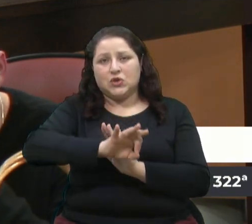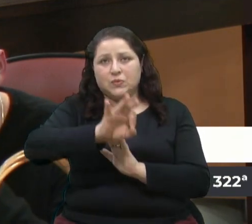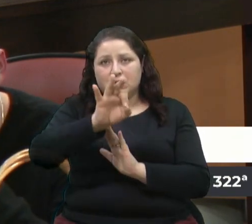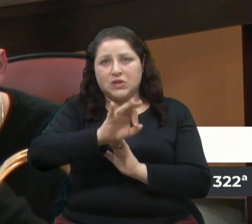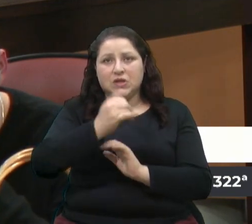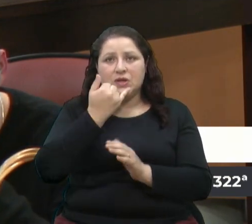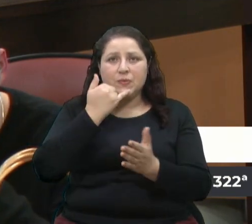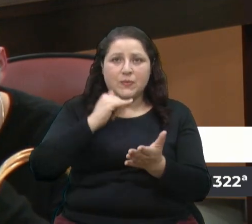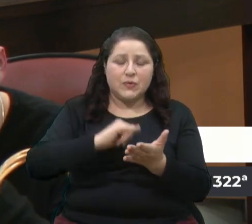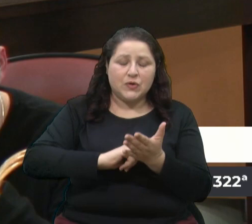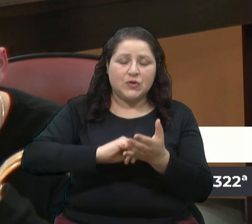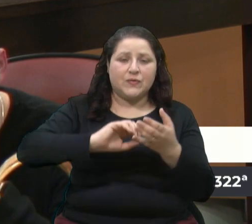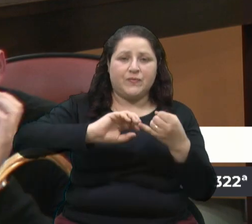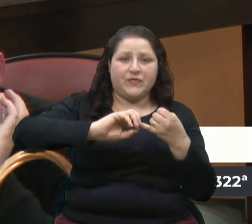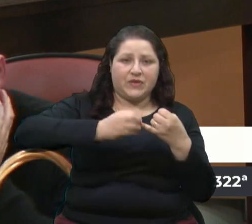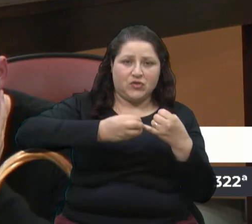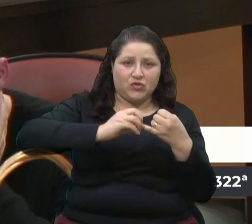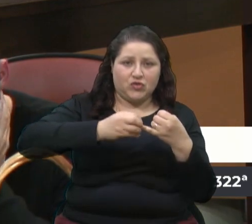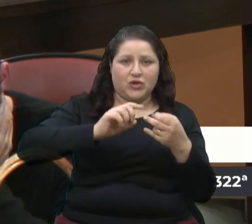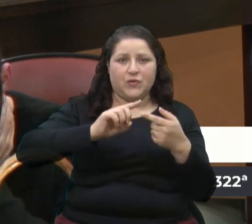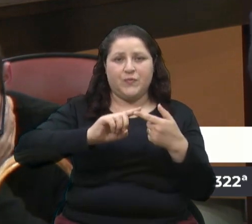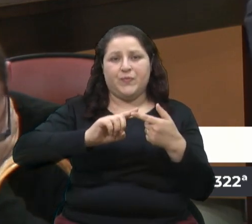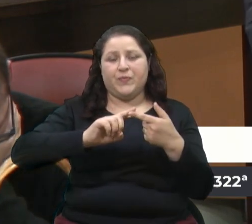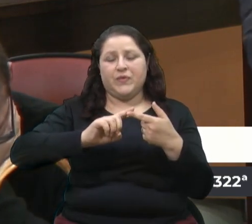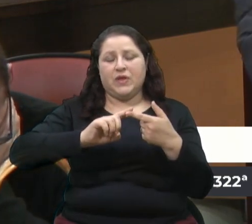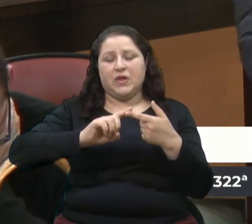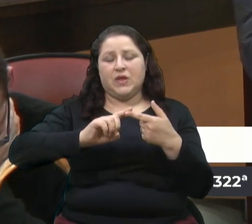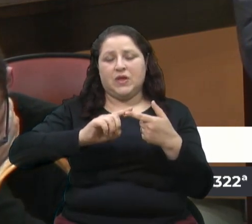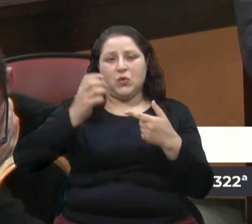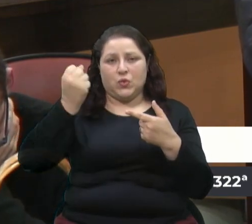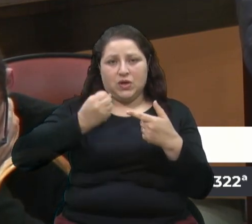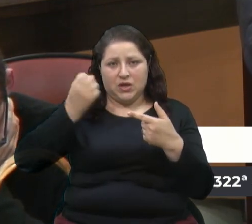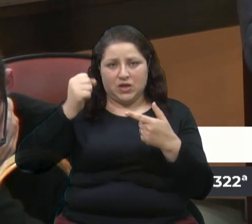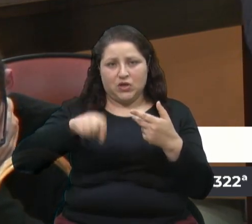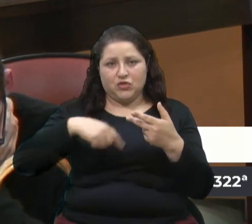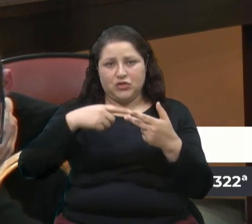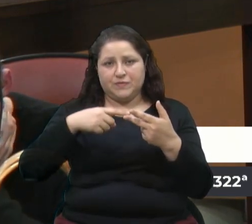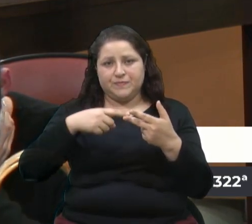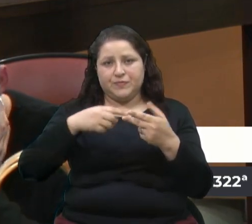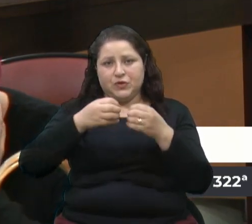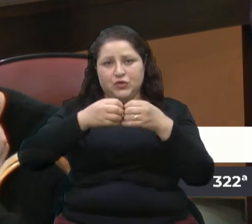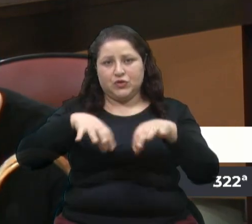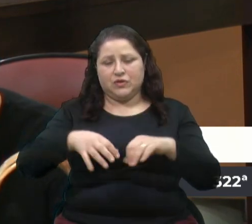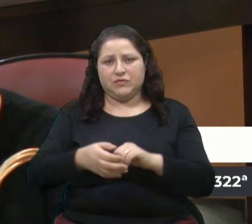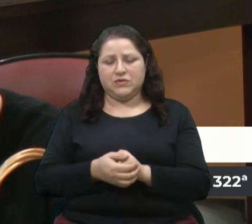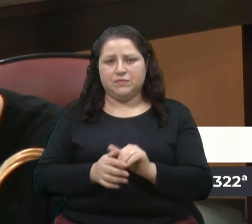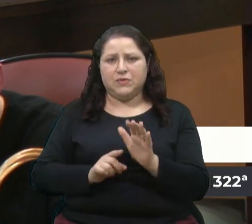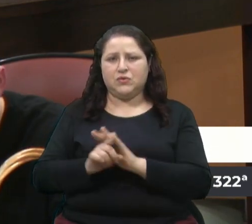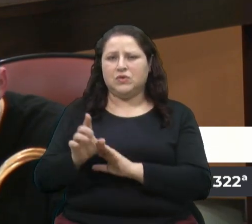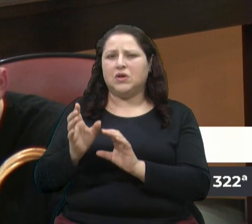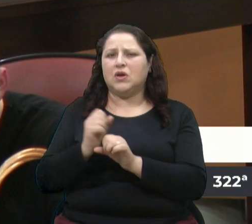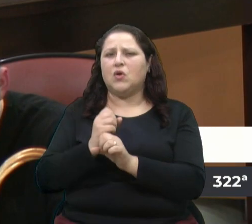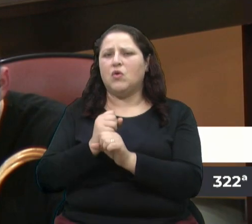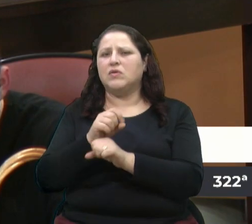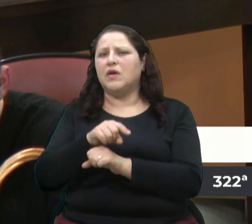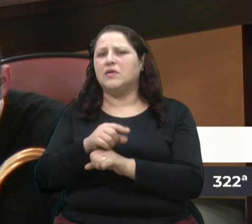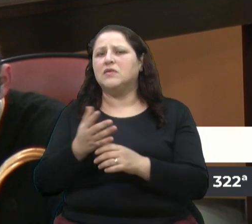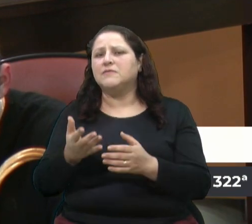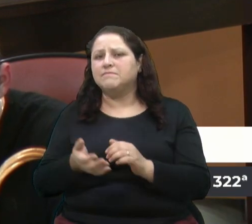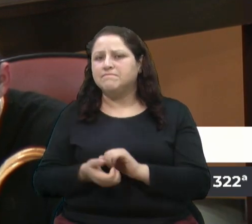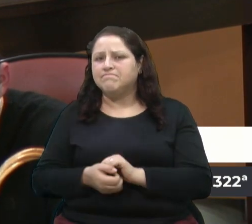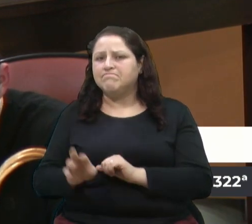o imposto do feijão, do leite e dos ovos. O que conta é essa, gente? O que conta é essa?